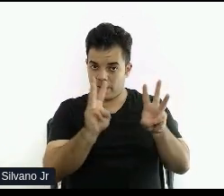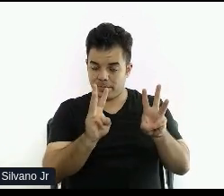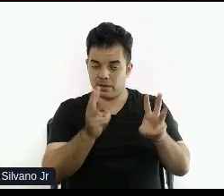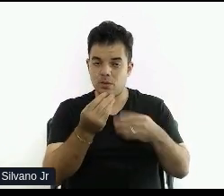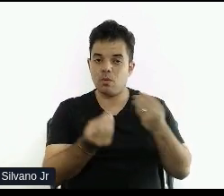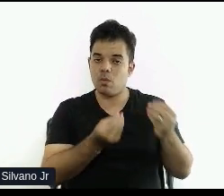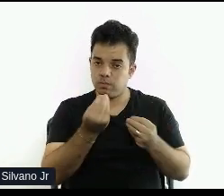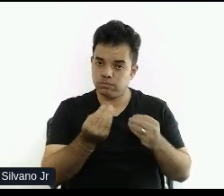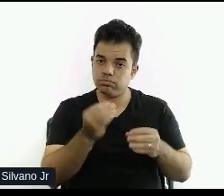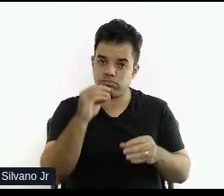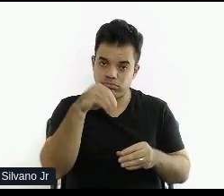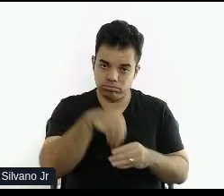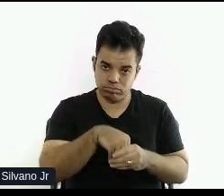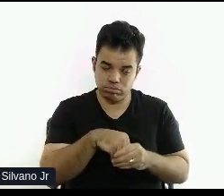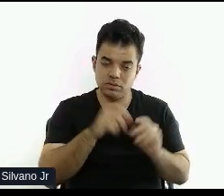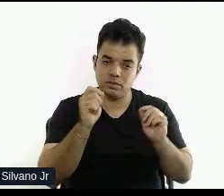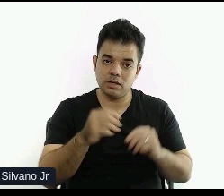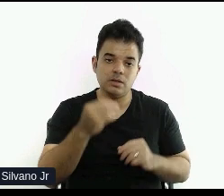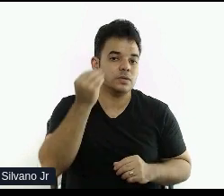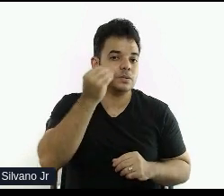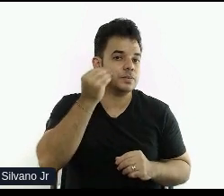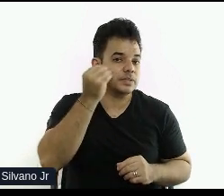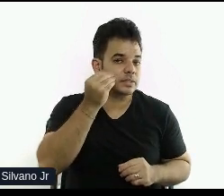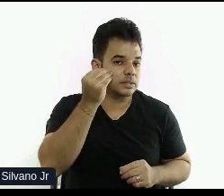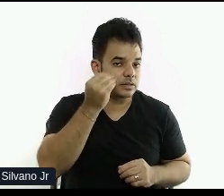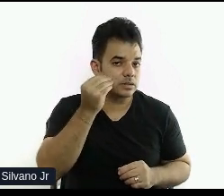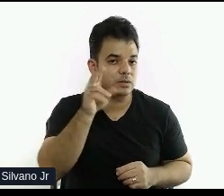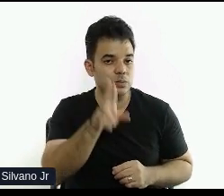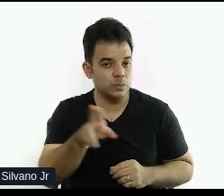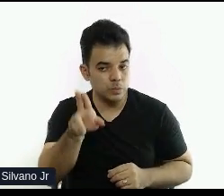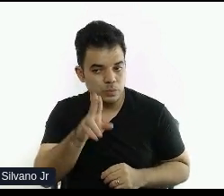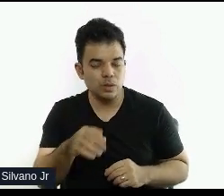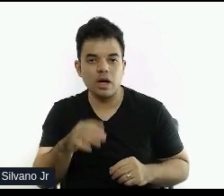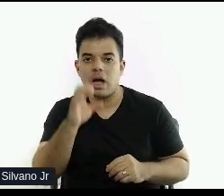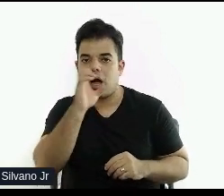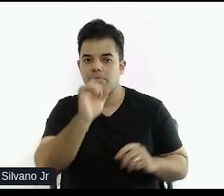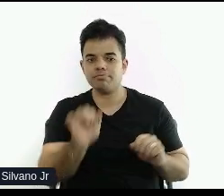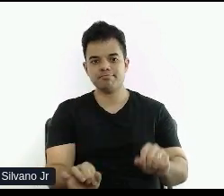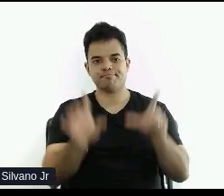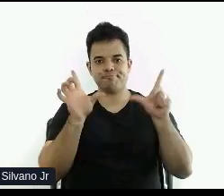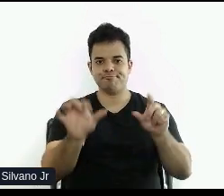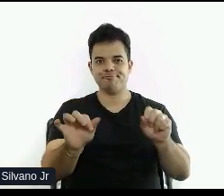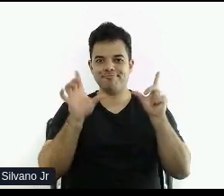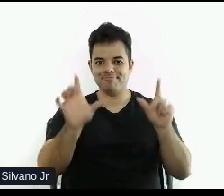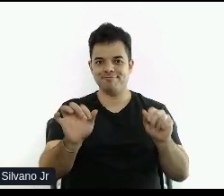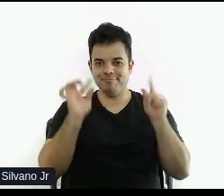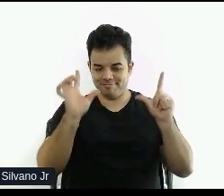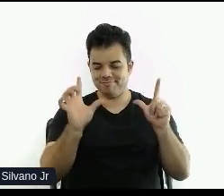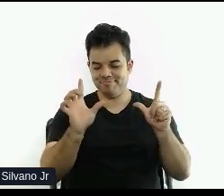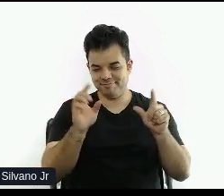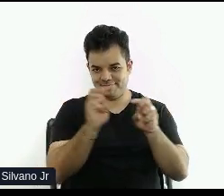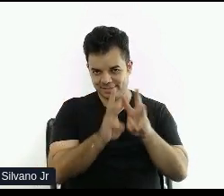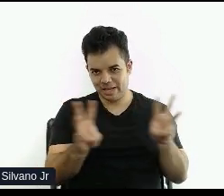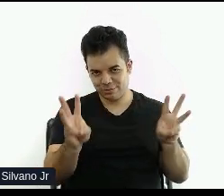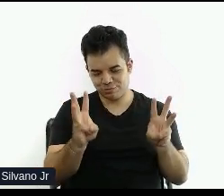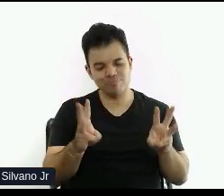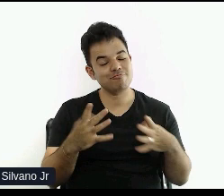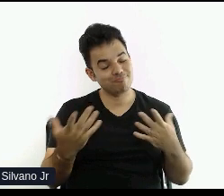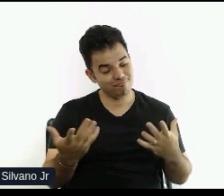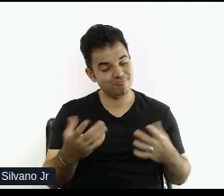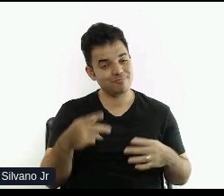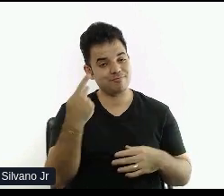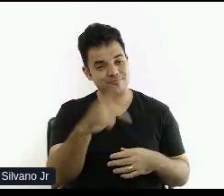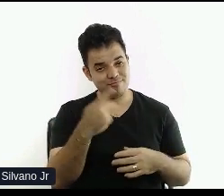proporcionando experiência para aquele usuário. Velocidade de carregamento da página é um exemplo delas. Então, isso já é um comportamento